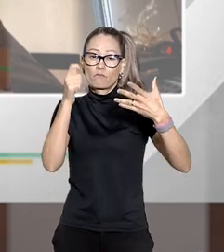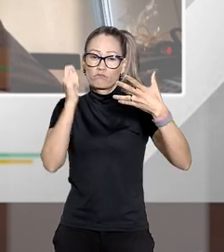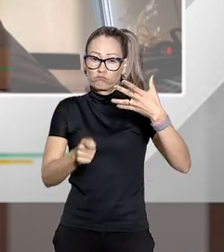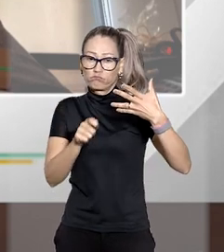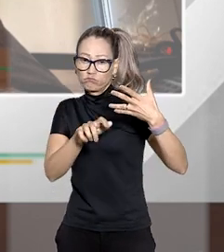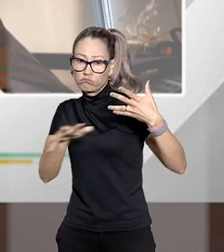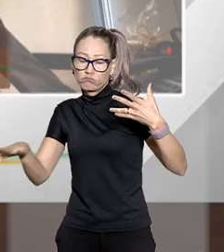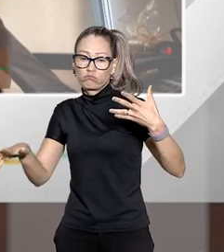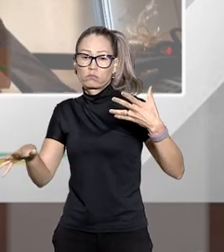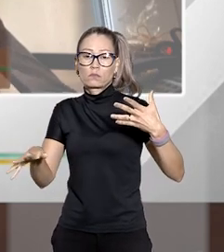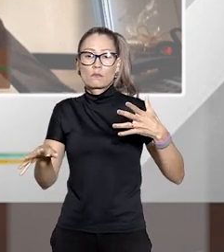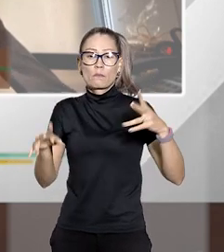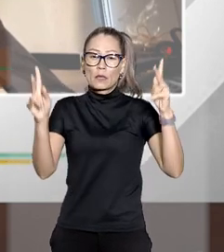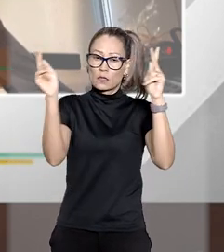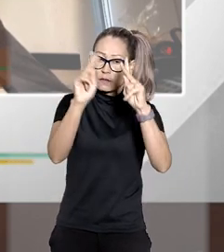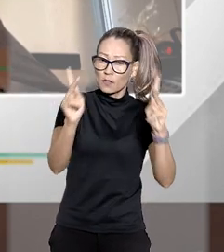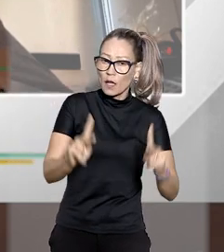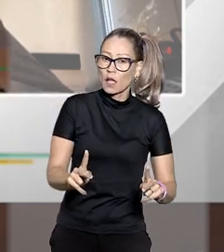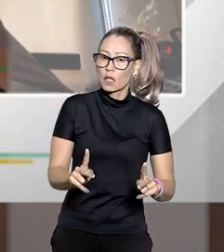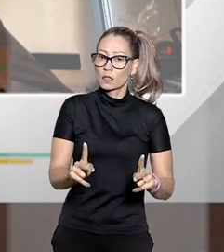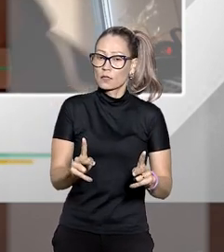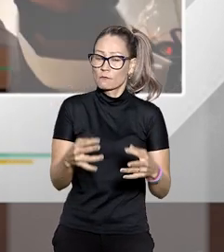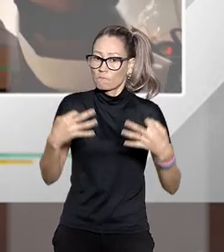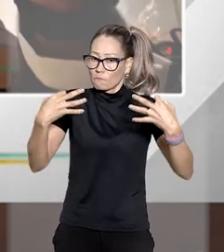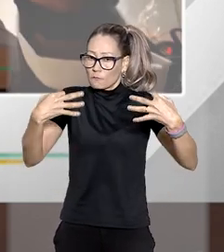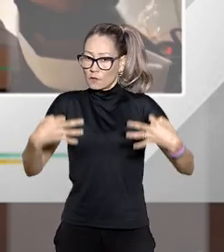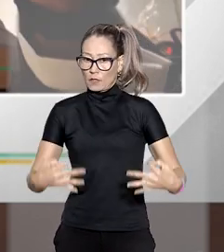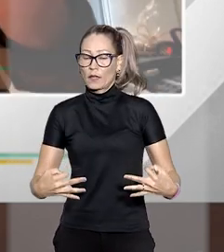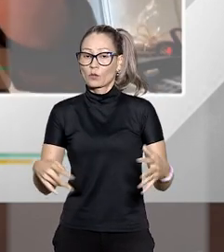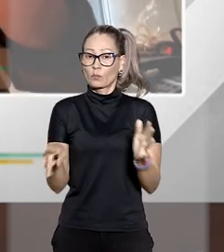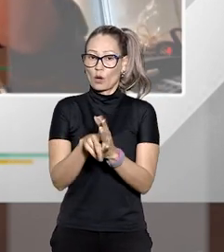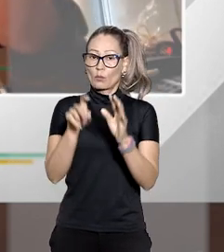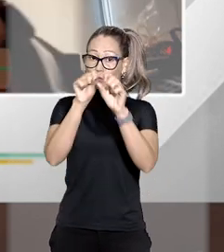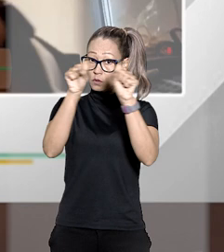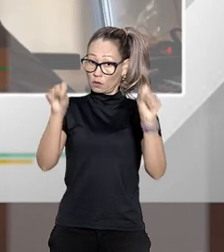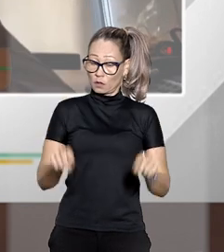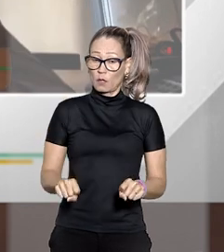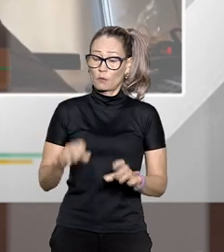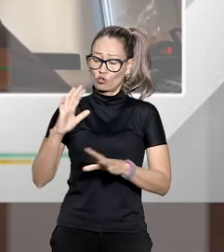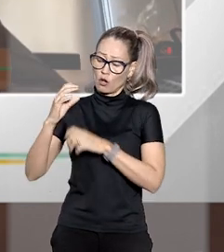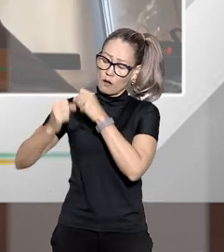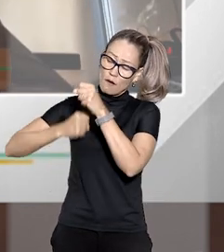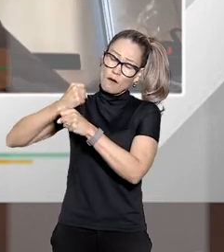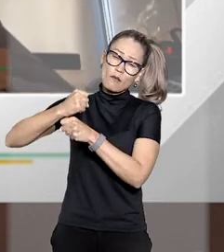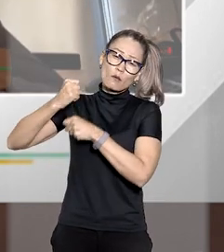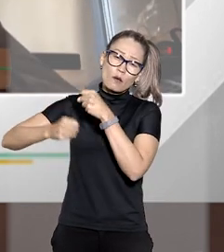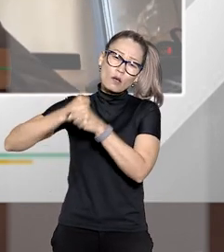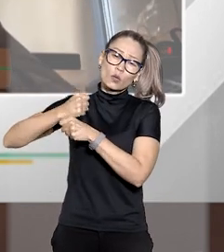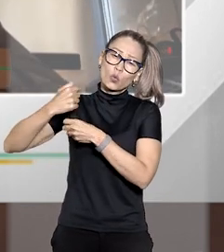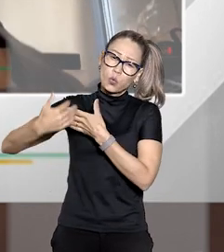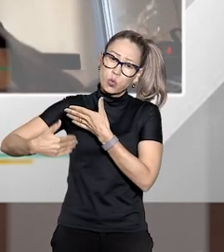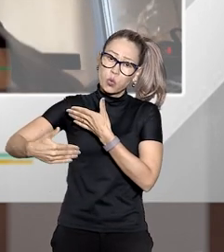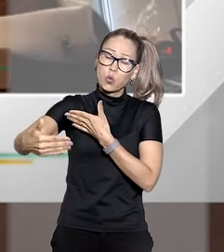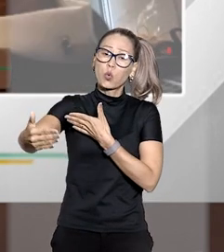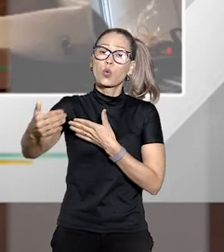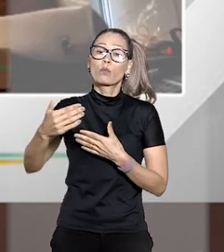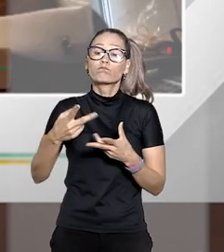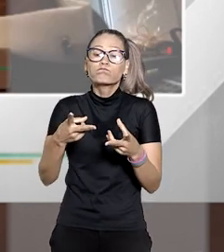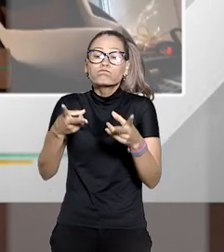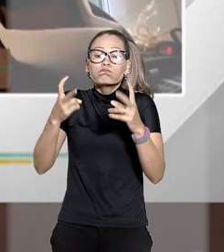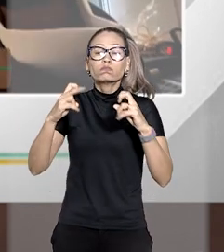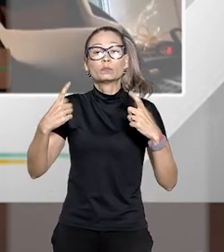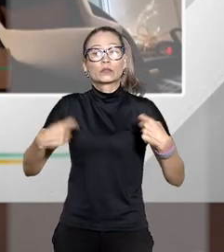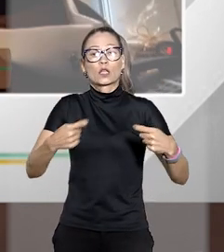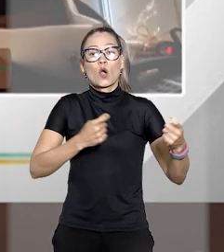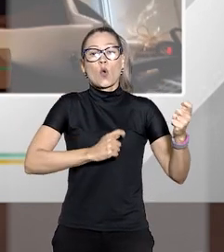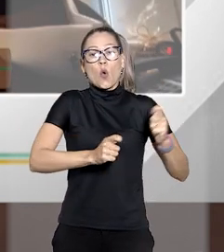jurisprudência consolidada e pacificada em termos de sistema ao longo dos anos se percebeu a necessidade de controle